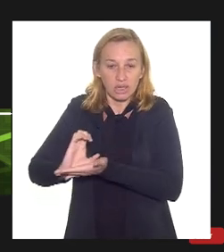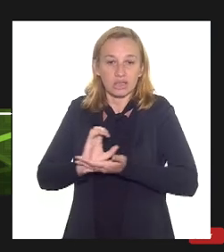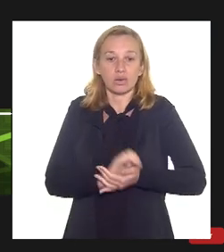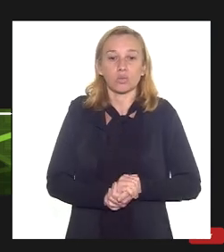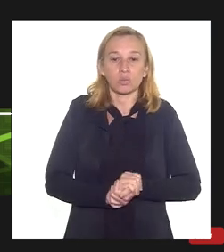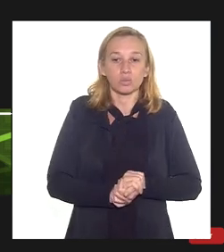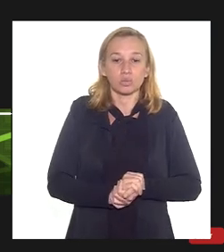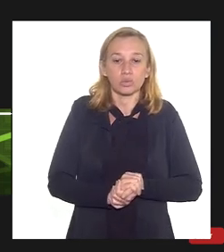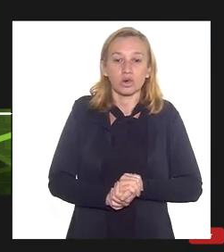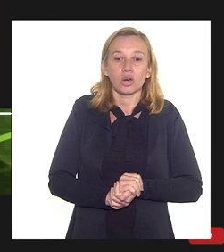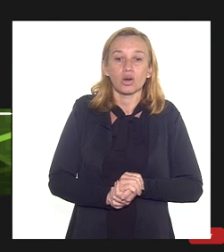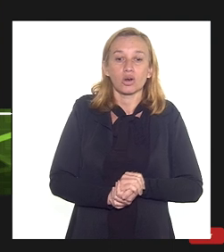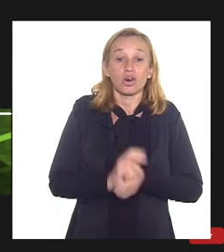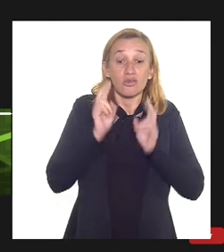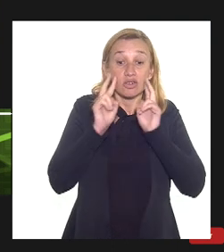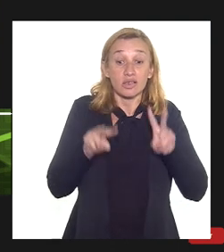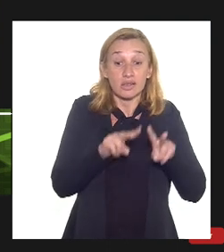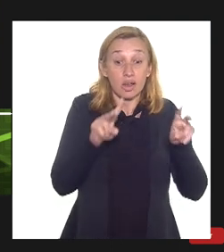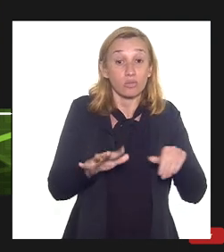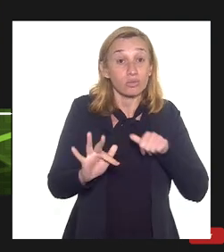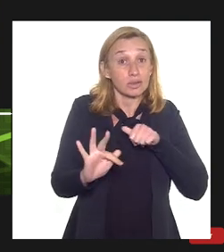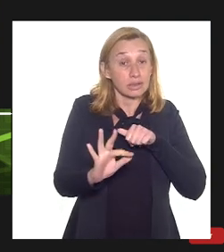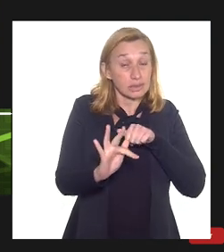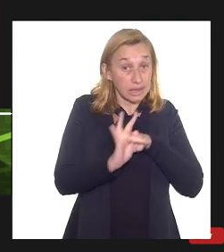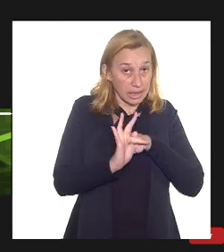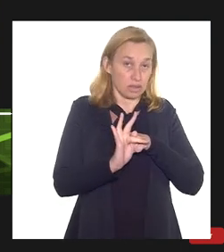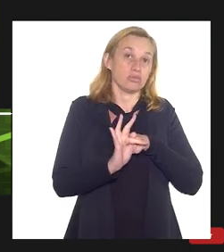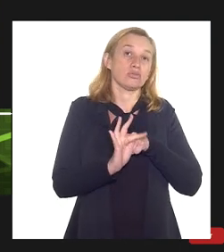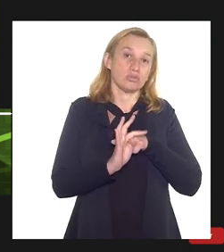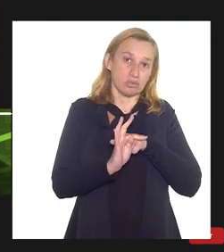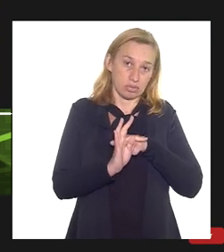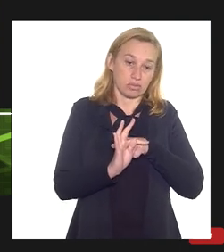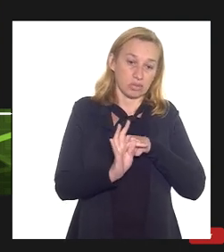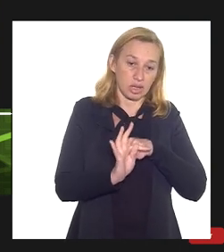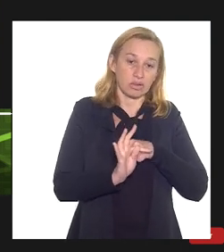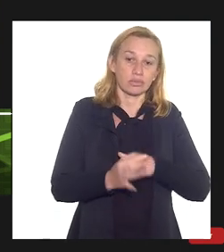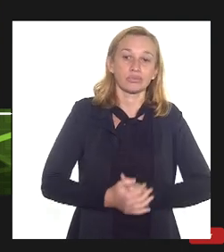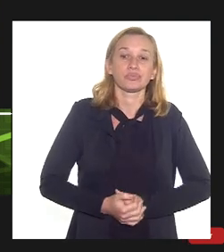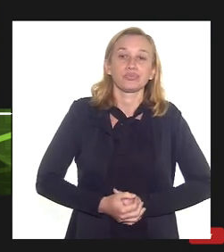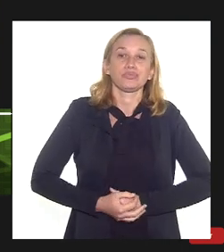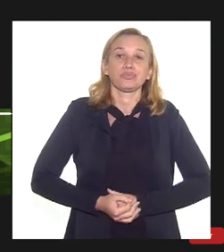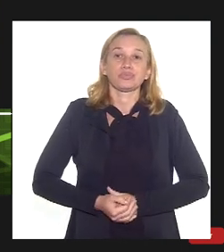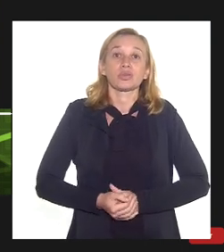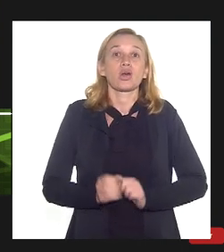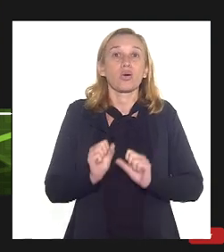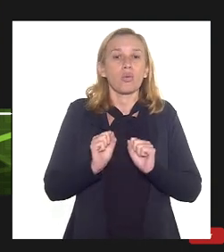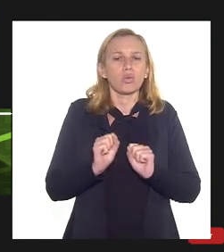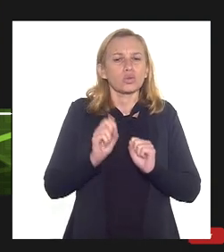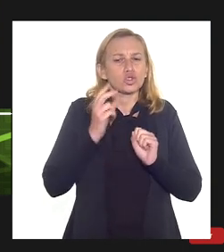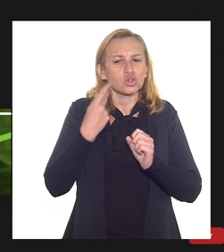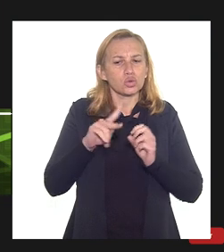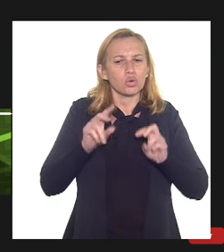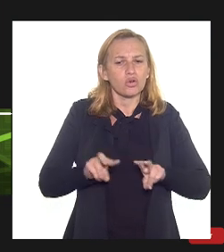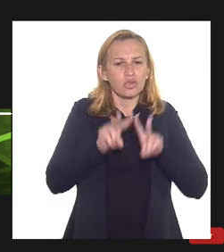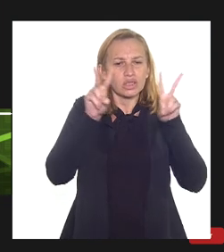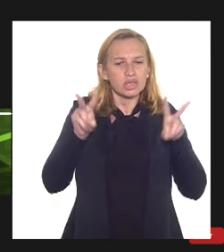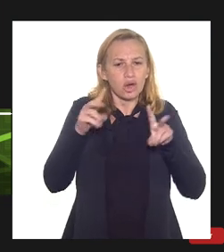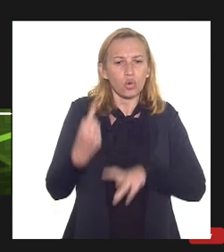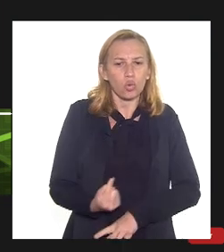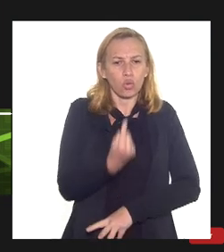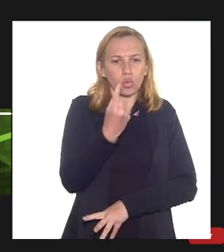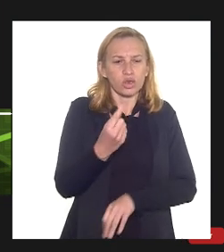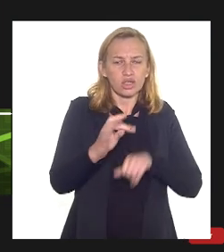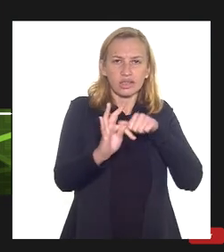ponto de vista técnico não estou falando do ponto de vista de infraestrutura de descolamento de gás não do seu ponto de vista único e exclusivamente